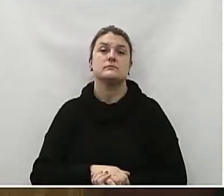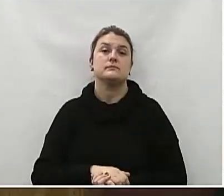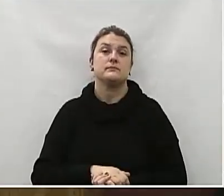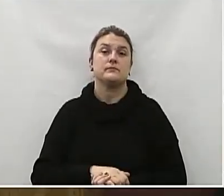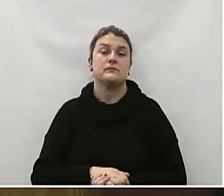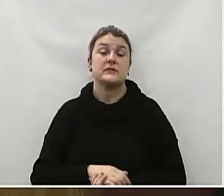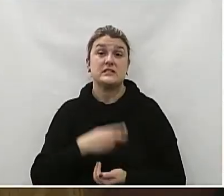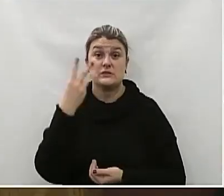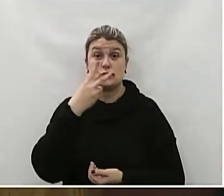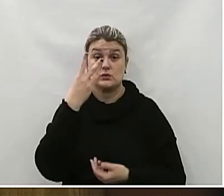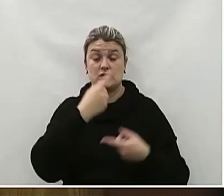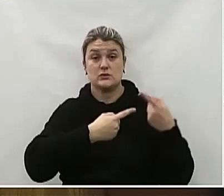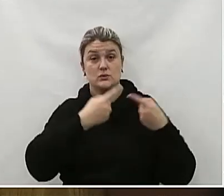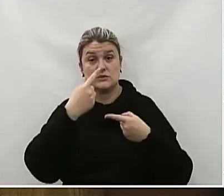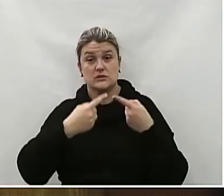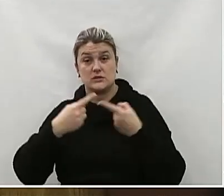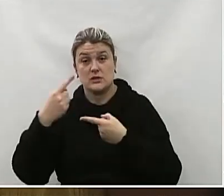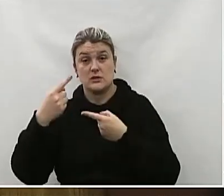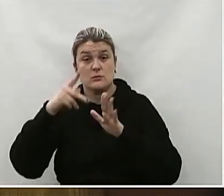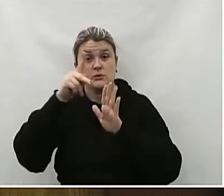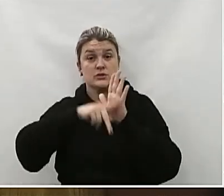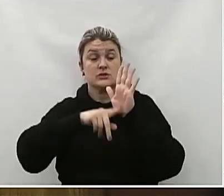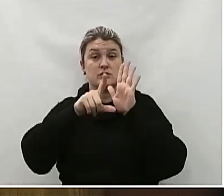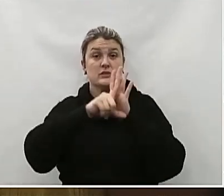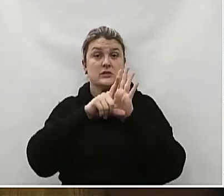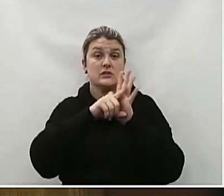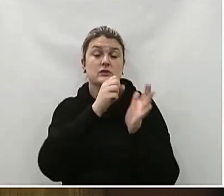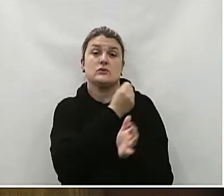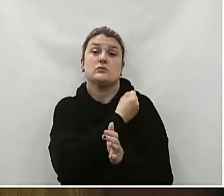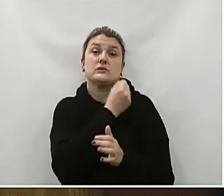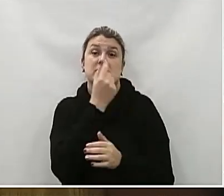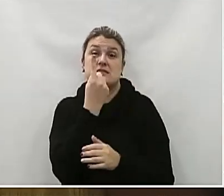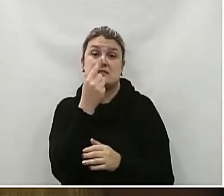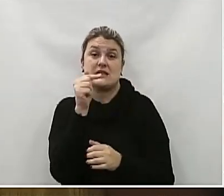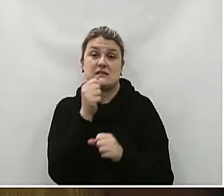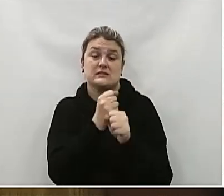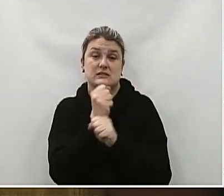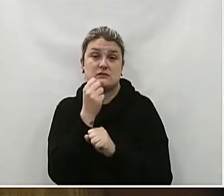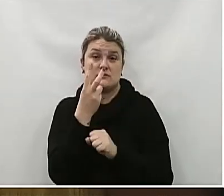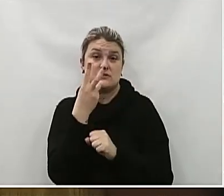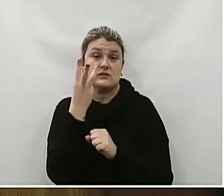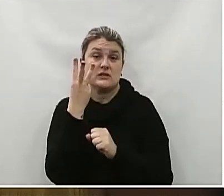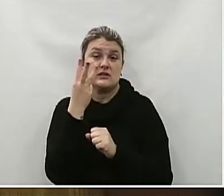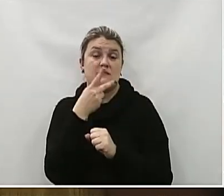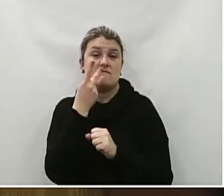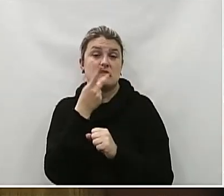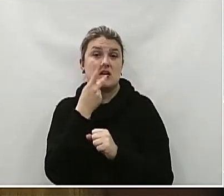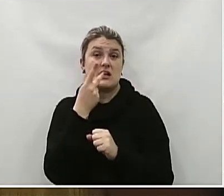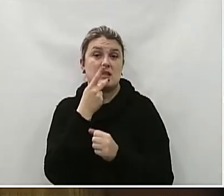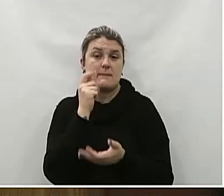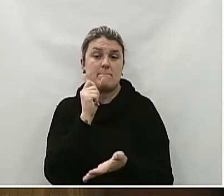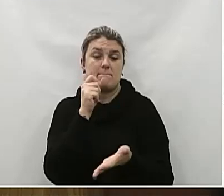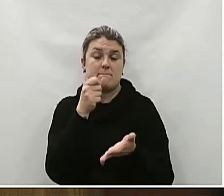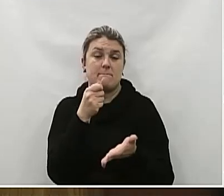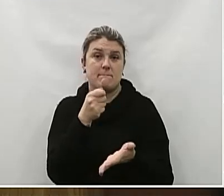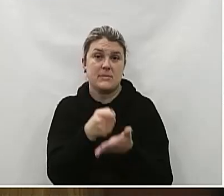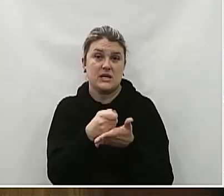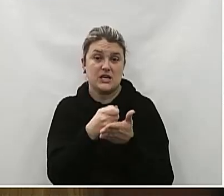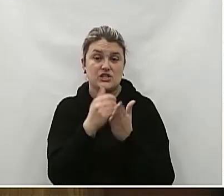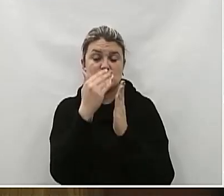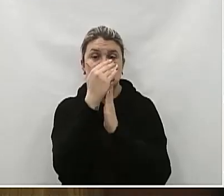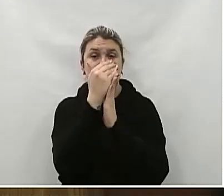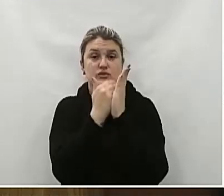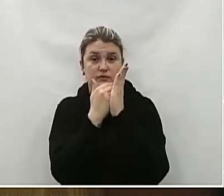Em segunda discussão Em votação Do projeto de lei ordinária Número 17 de 2023 Que dispõe sobre o pagamento Da diferença do